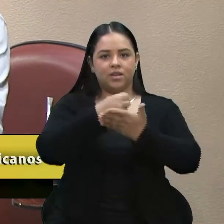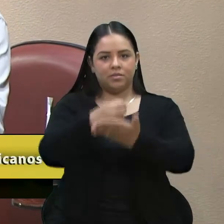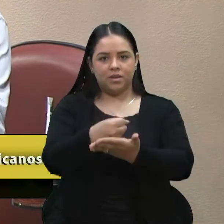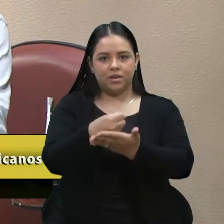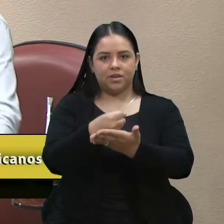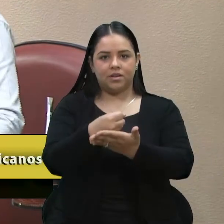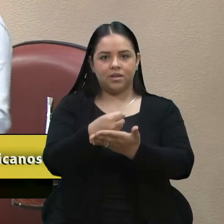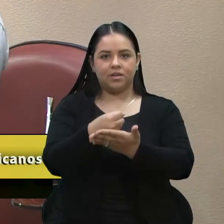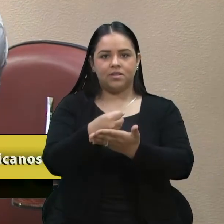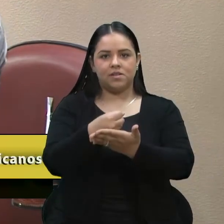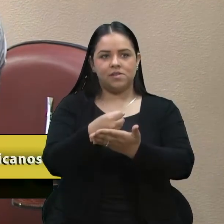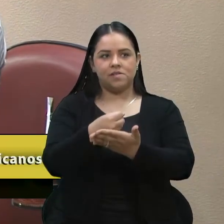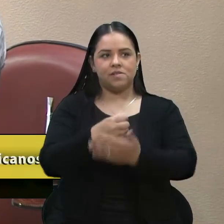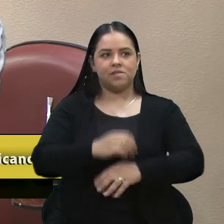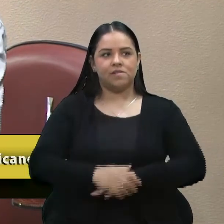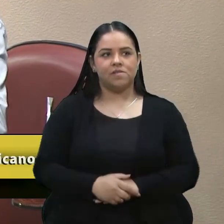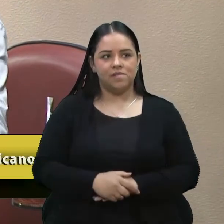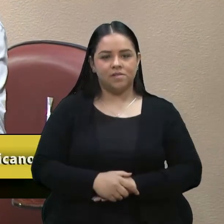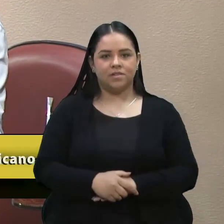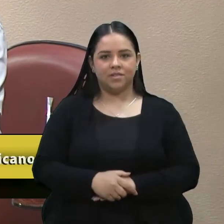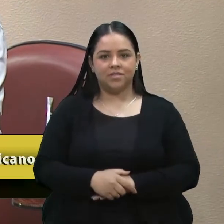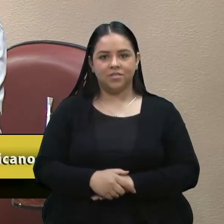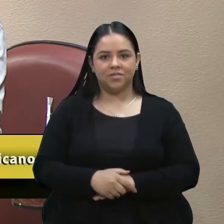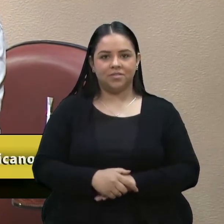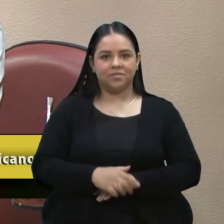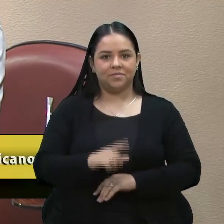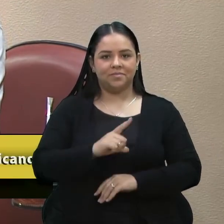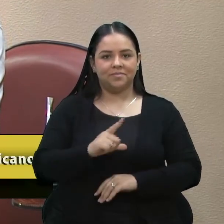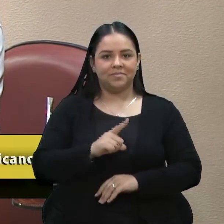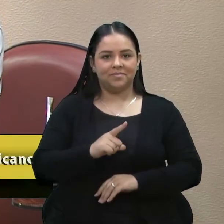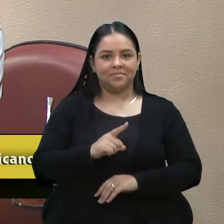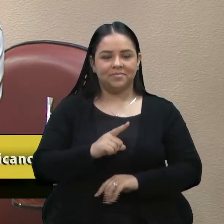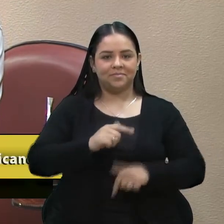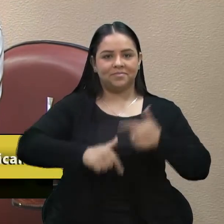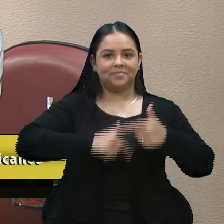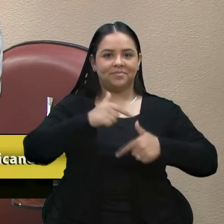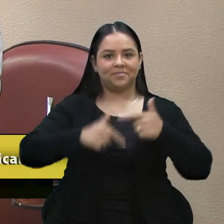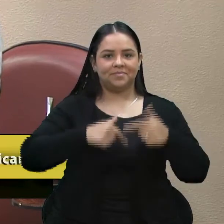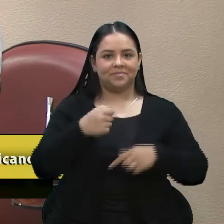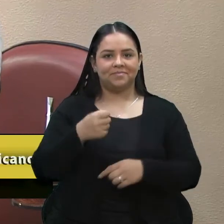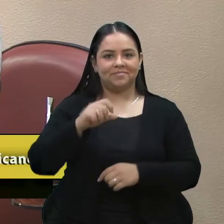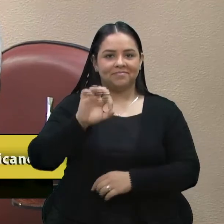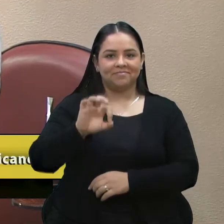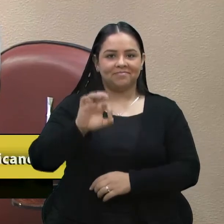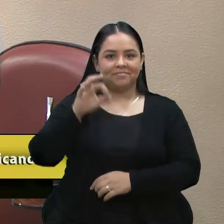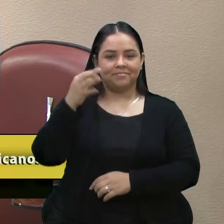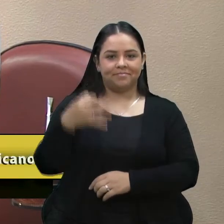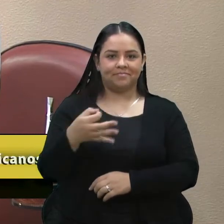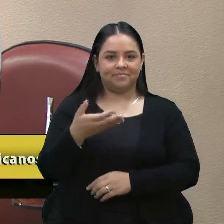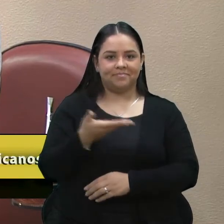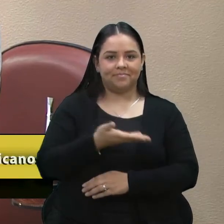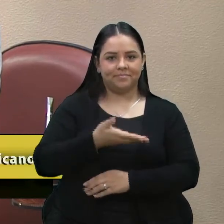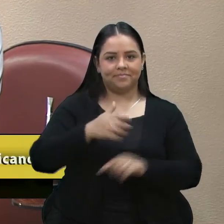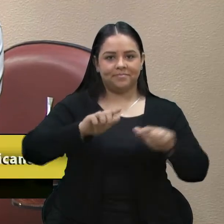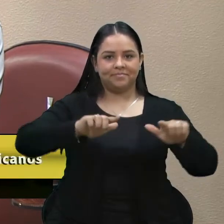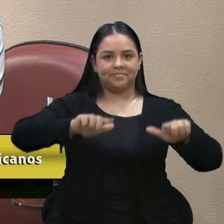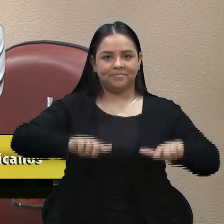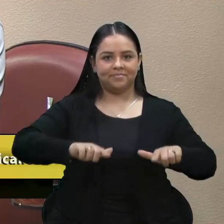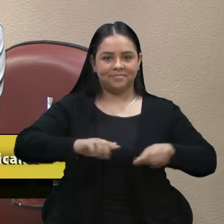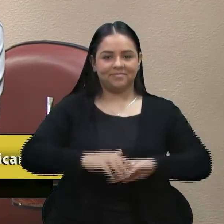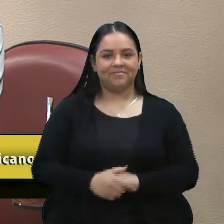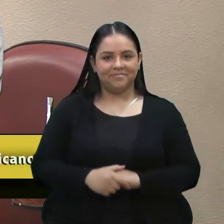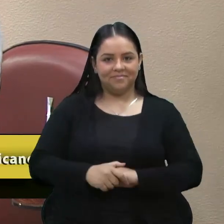Assistência Social para criar, então, esse trabalho ali naquele bairro onde, necessariamente, neste